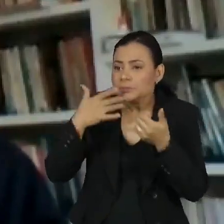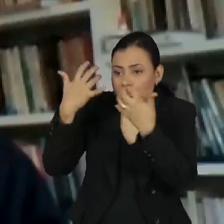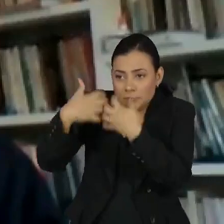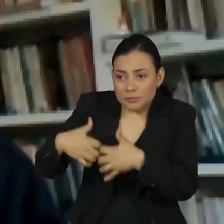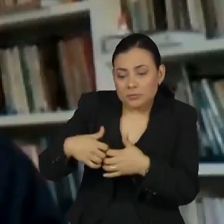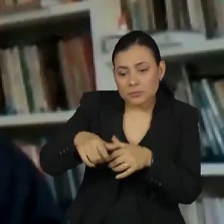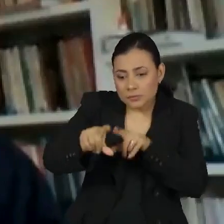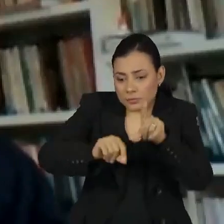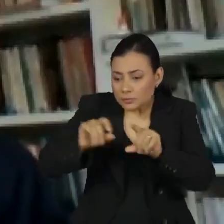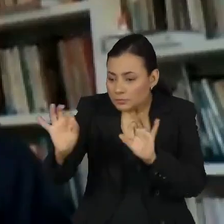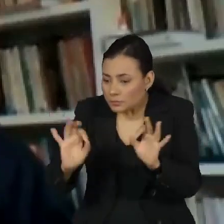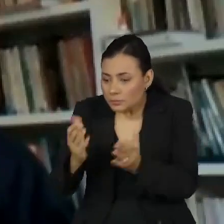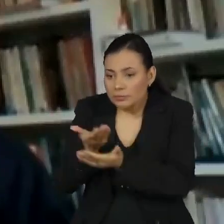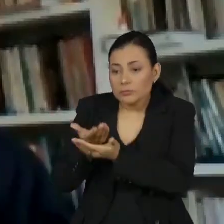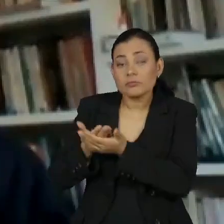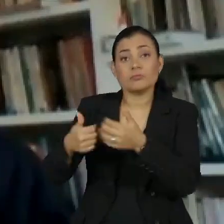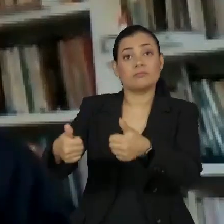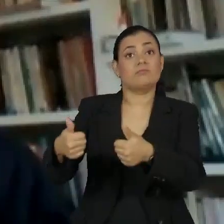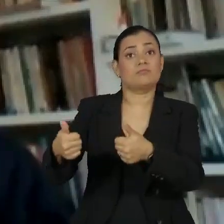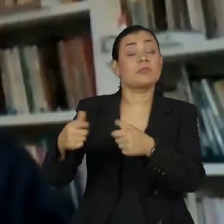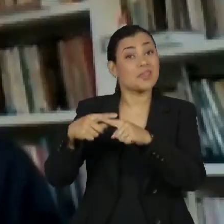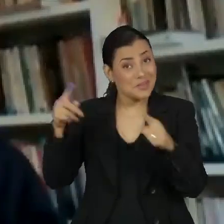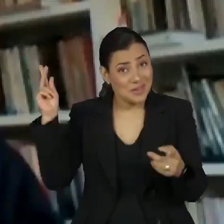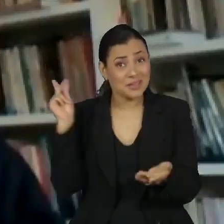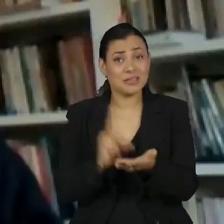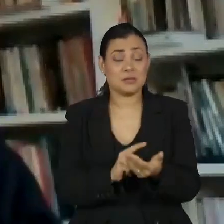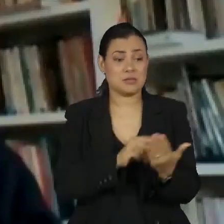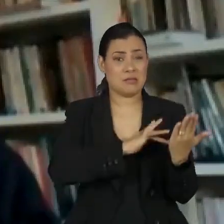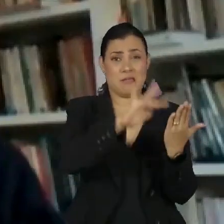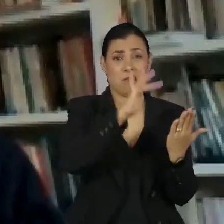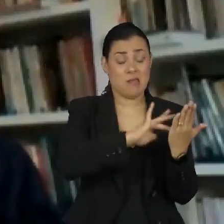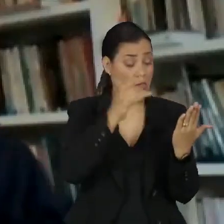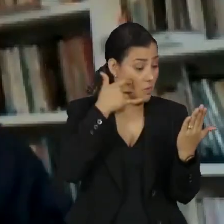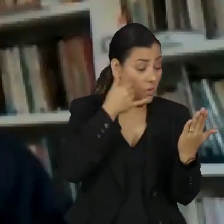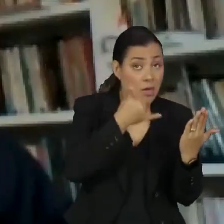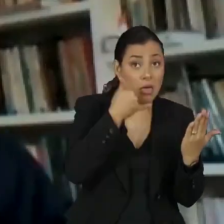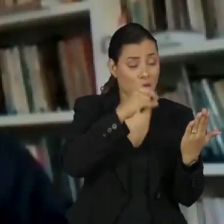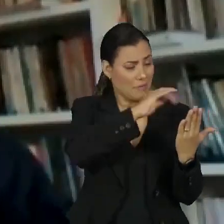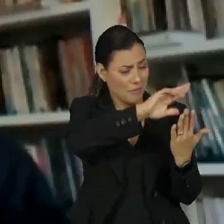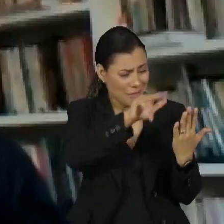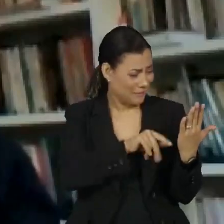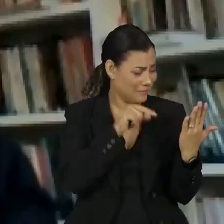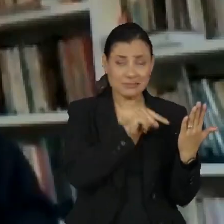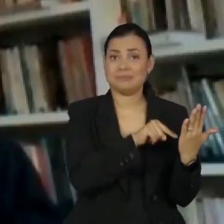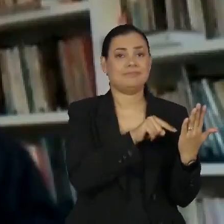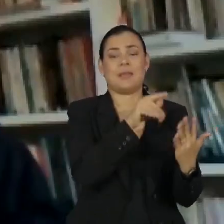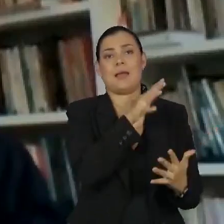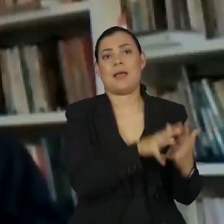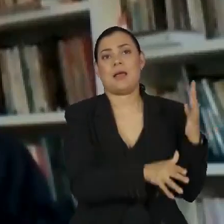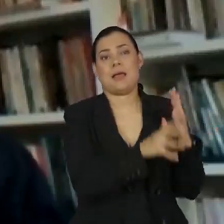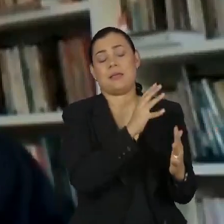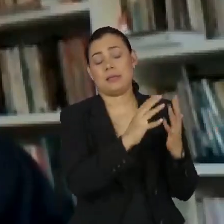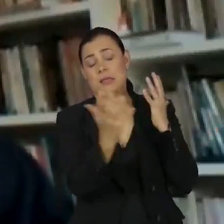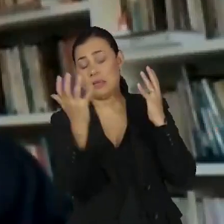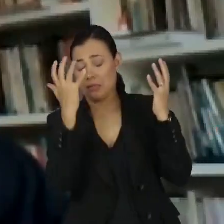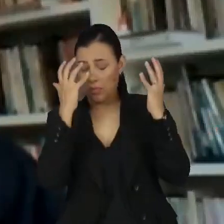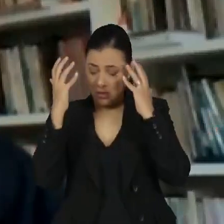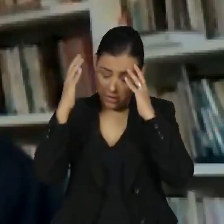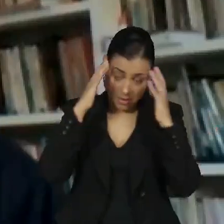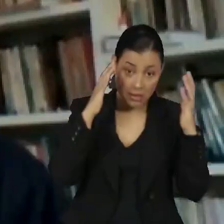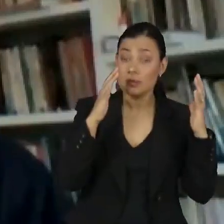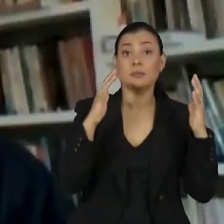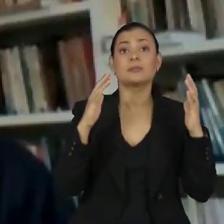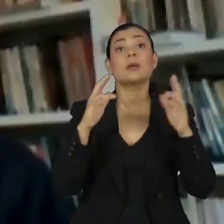que você está escolhendo. Então, essa necessidade de concentração, de parar para pensar sobre